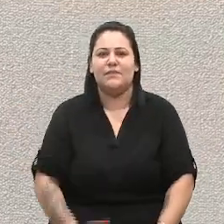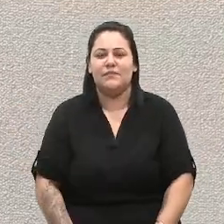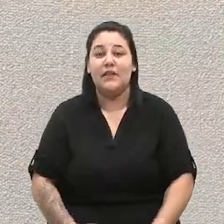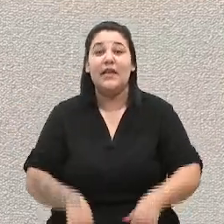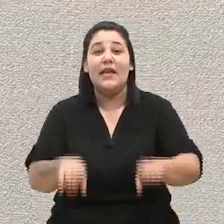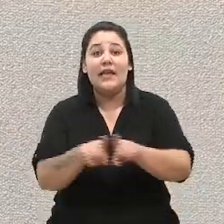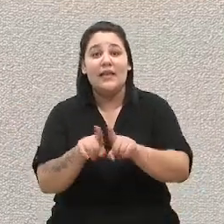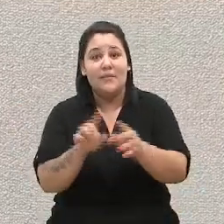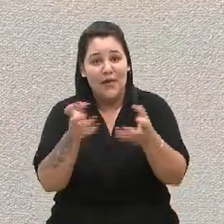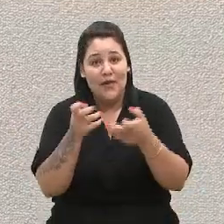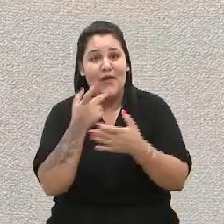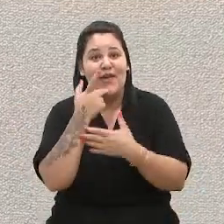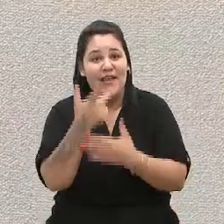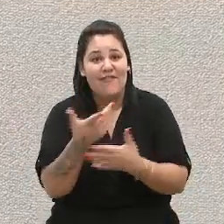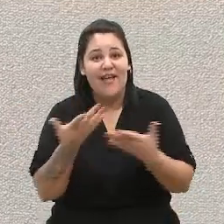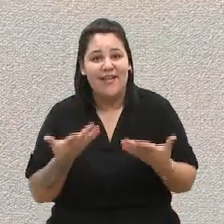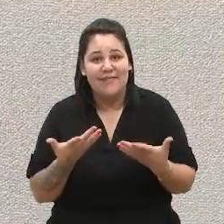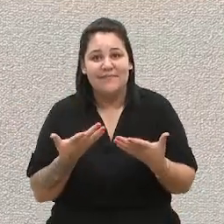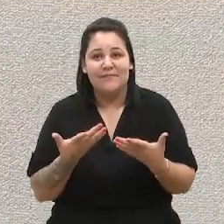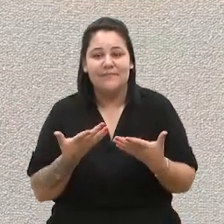E também dizer... só o voto, presidente.